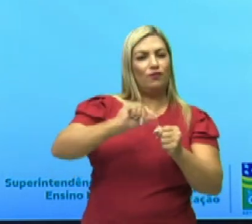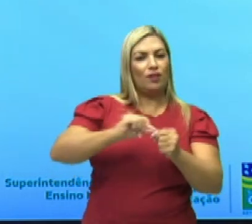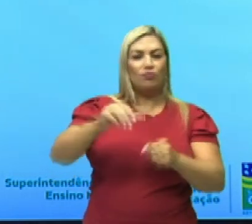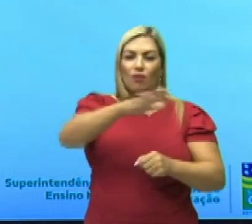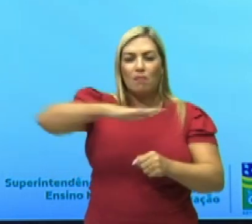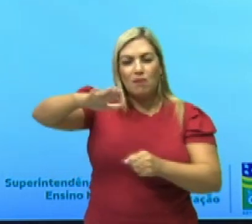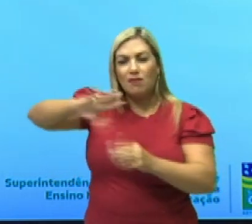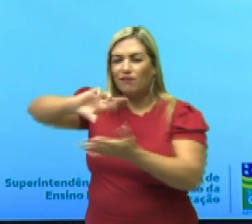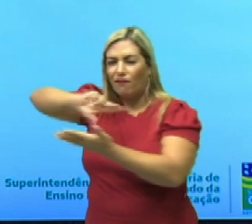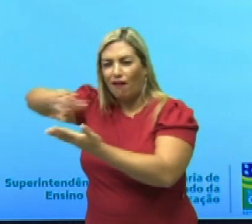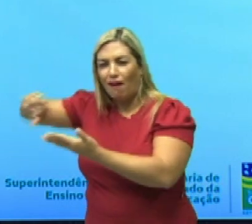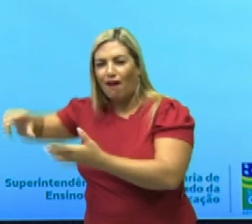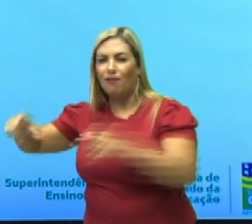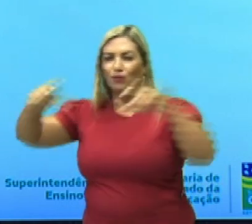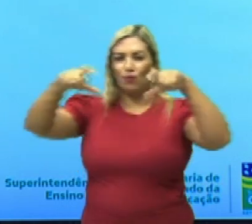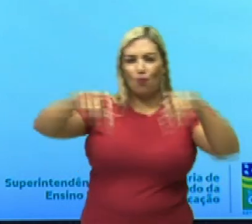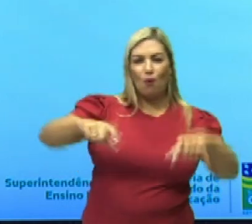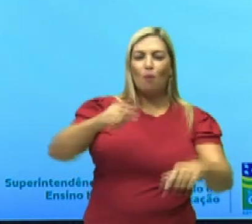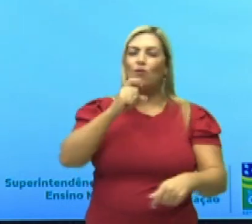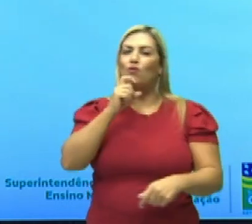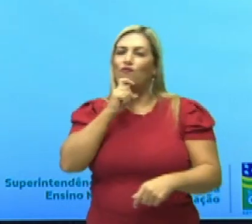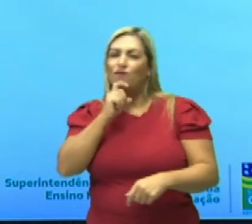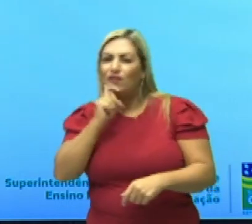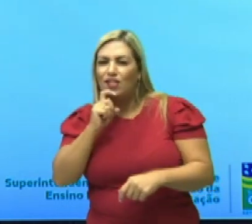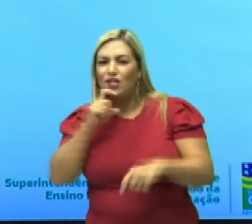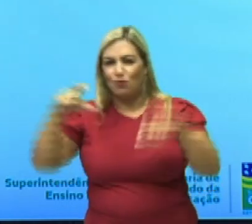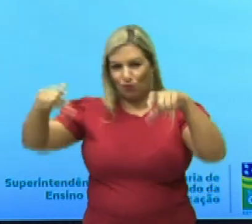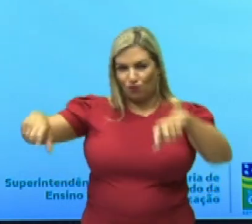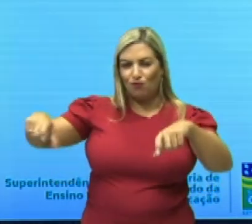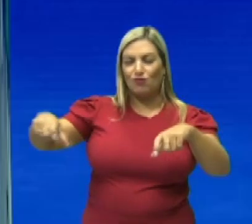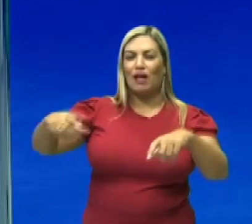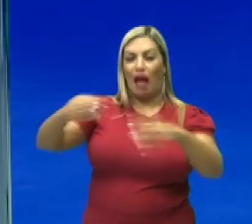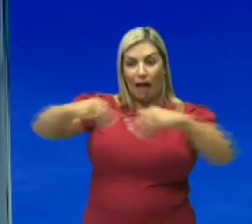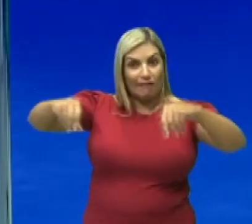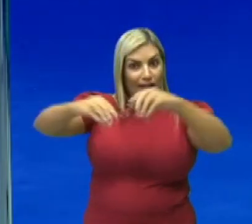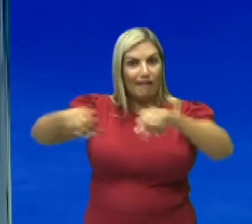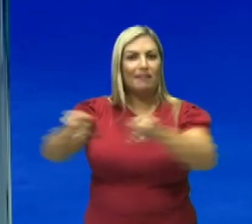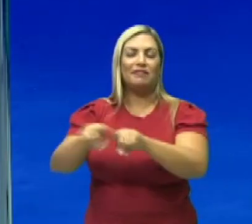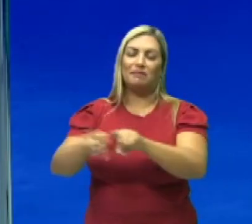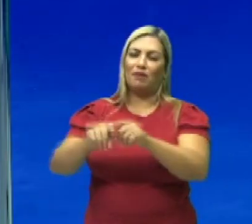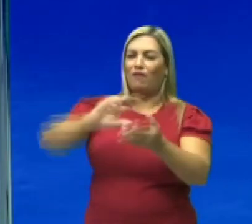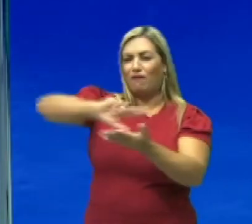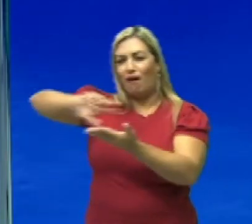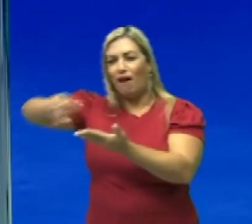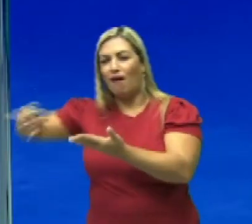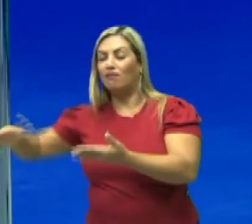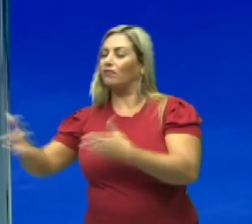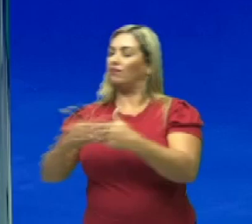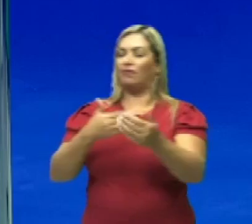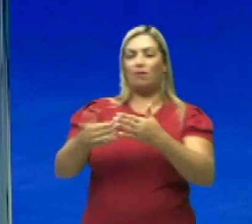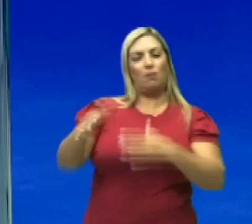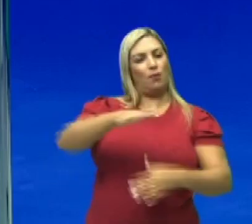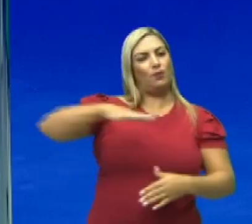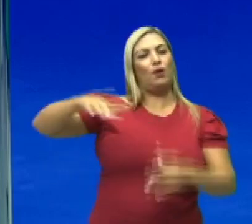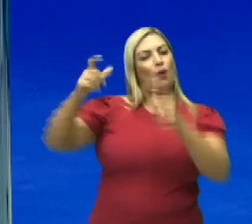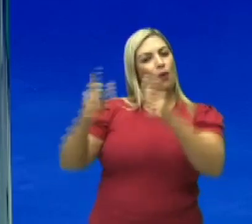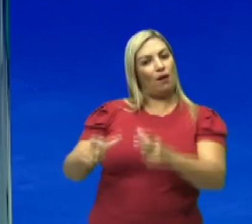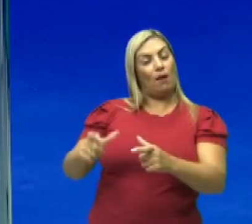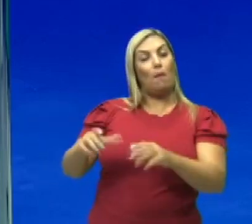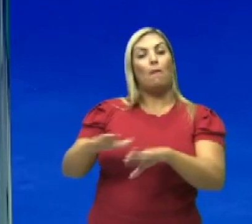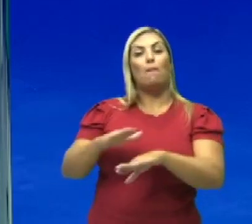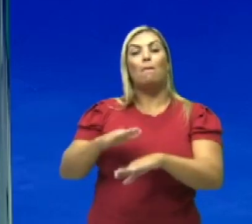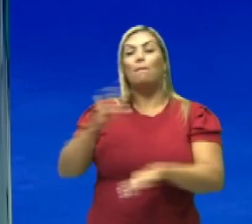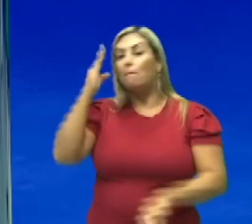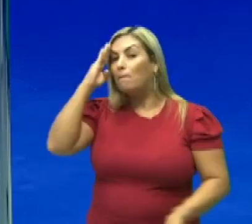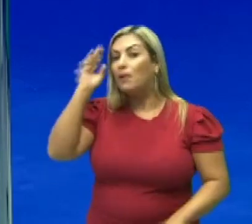ambientes, com o campo, gelo, quadra, areia, entre outros. Não importa o ambiente. O que faz a diferença é,